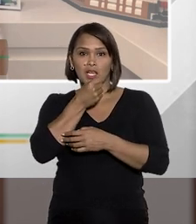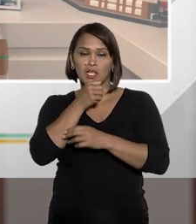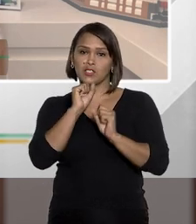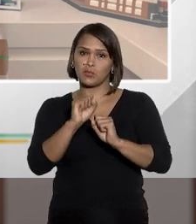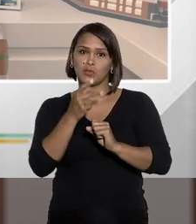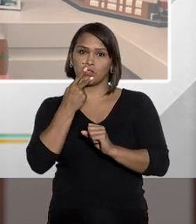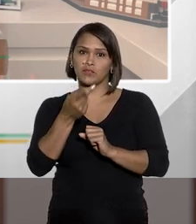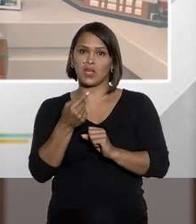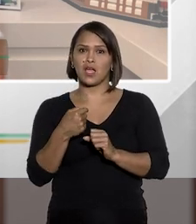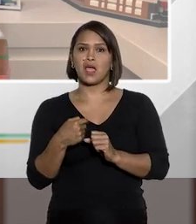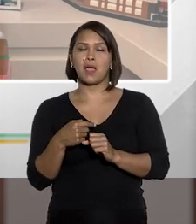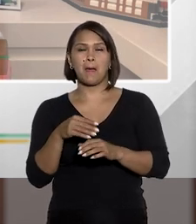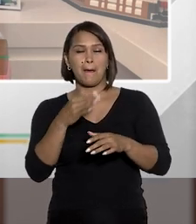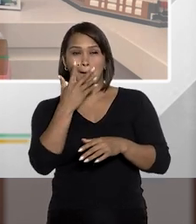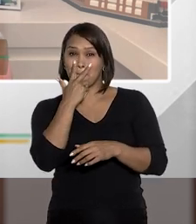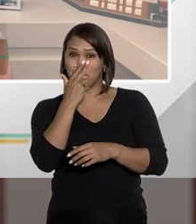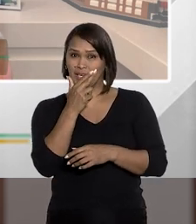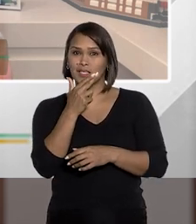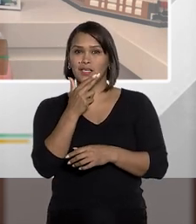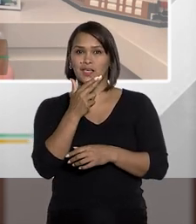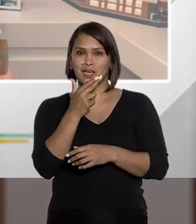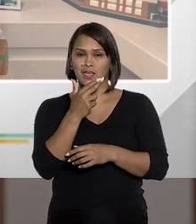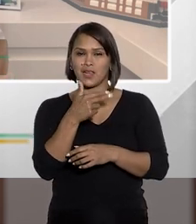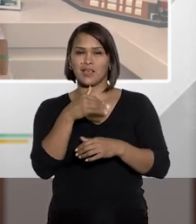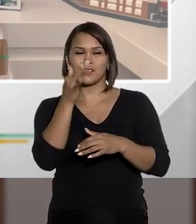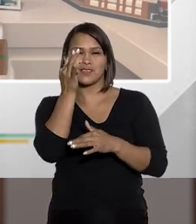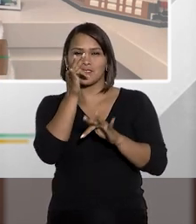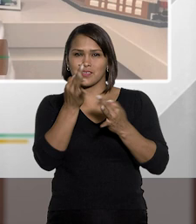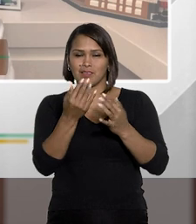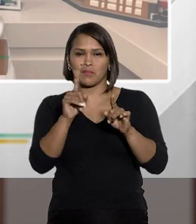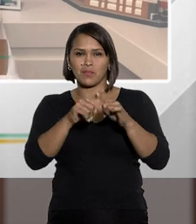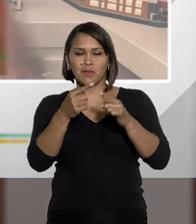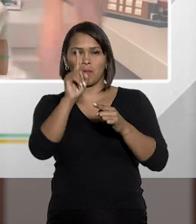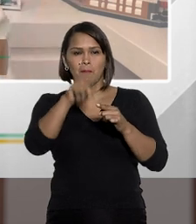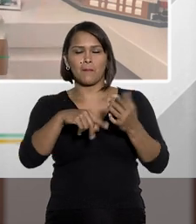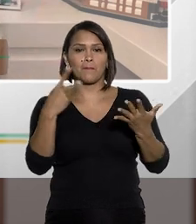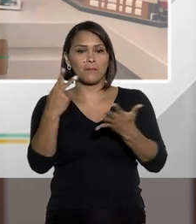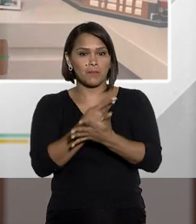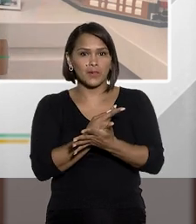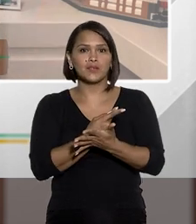declarações. Isso parece bobagem, Fátima, mas em casos